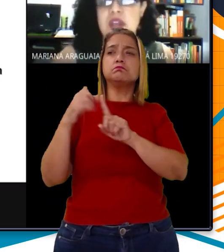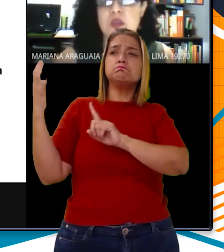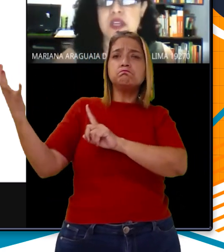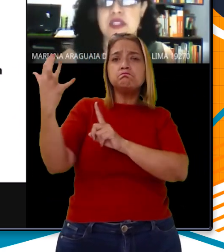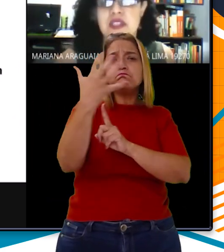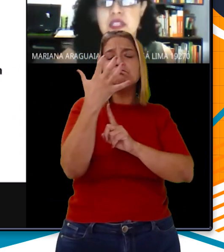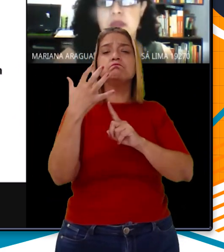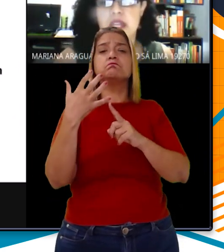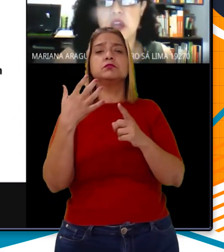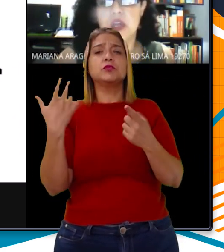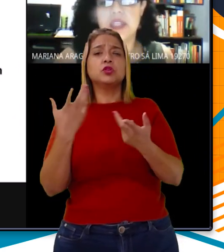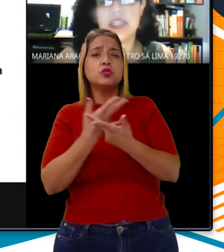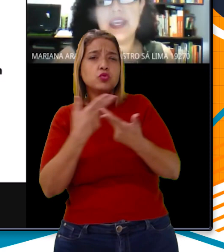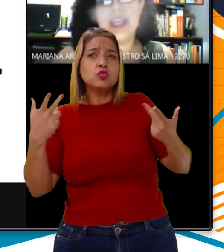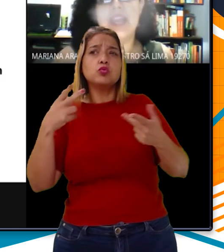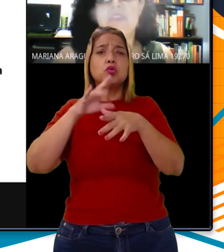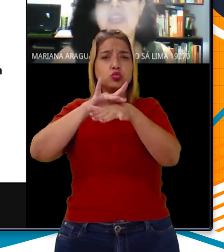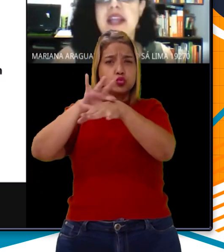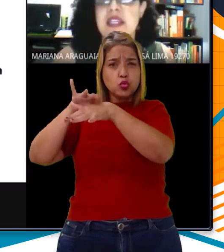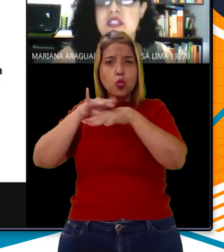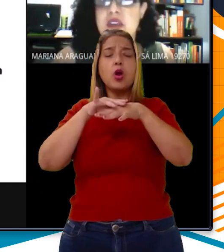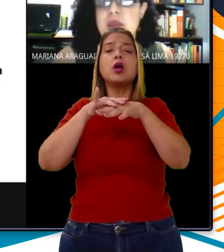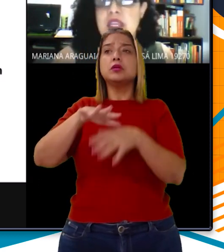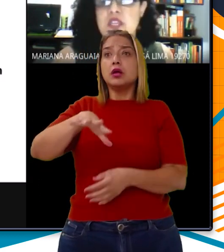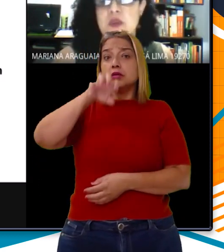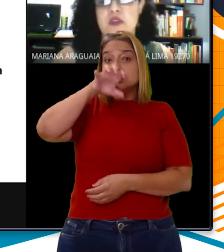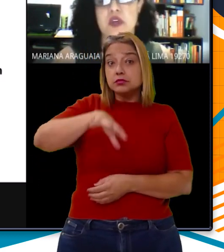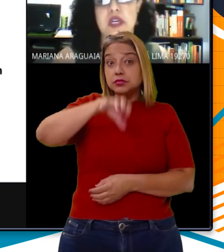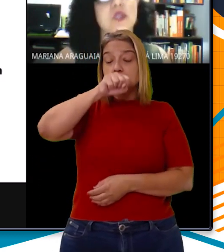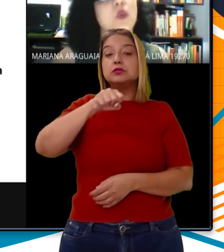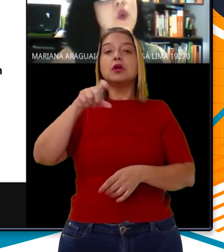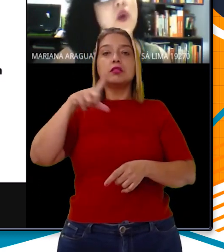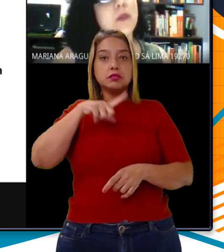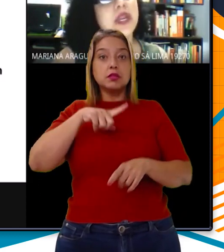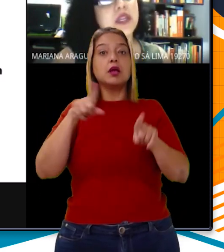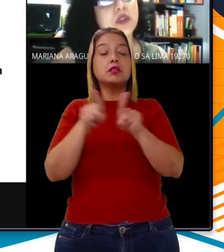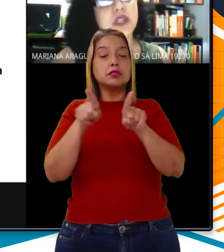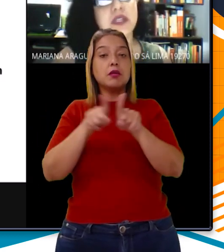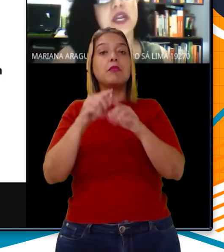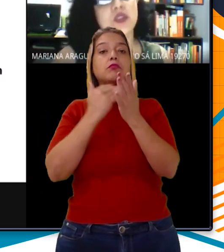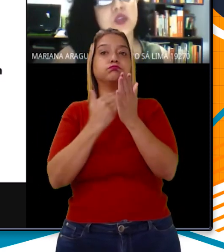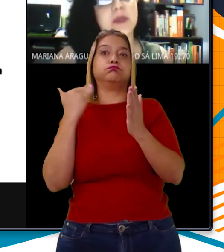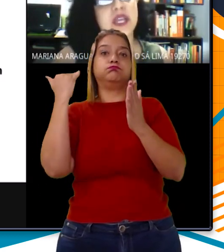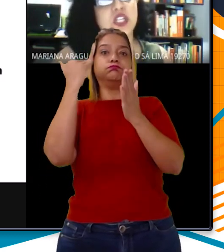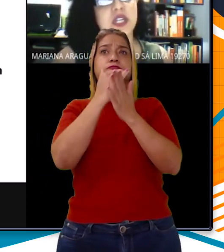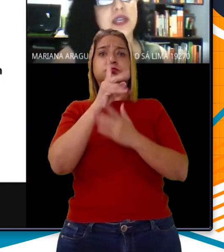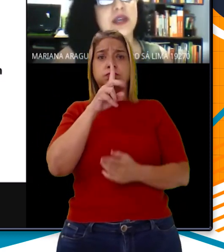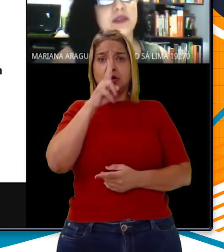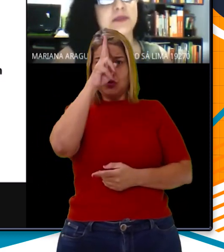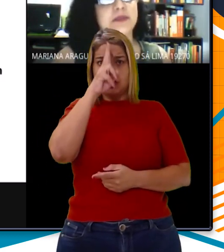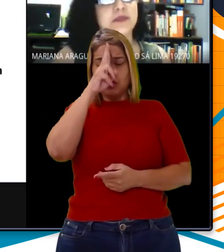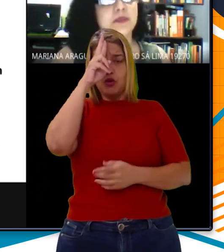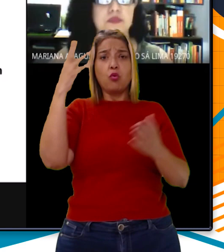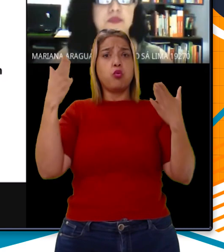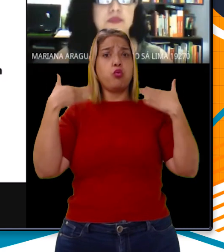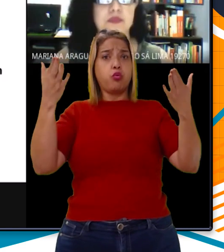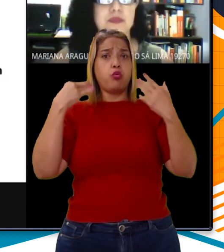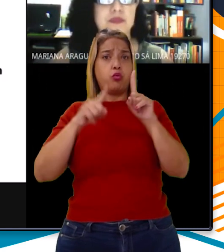acentuar doenças respiratórias, ele vem gradativamente provocando o aumento da temperatura média da Terra.